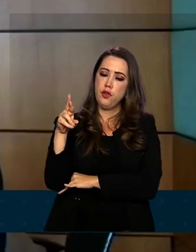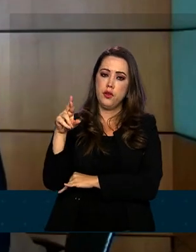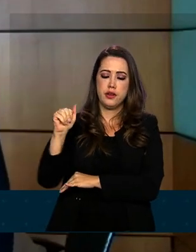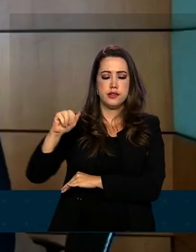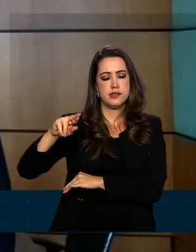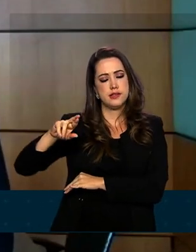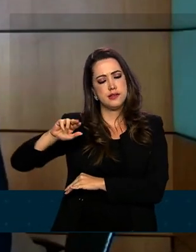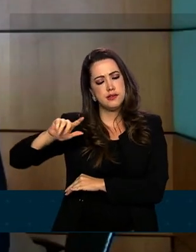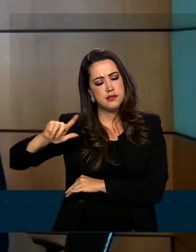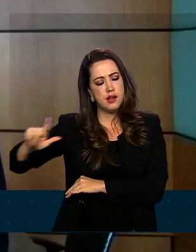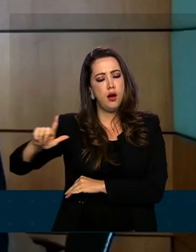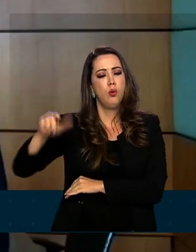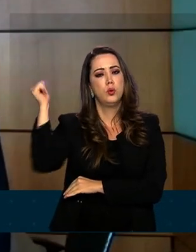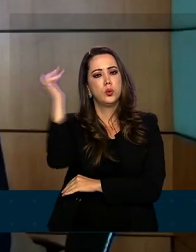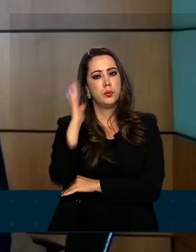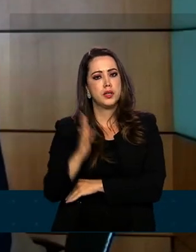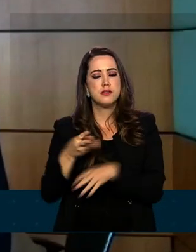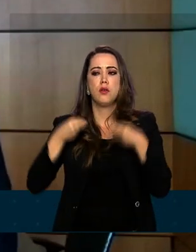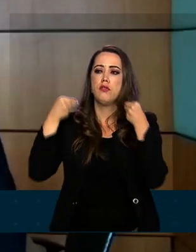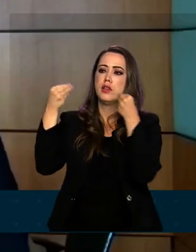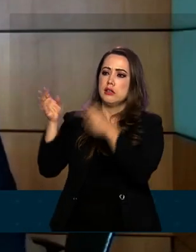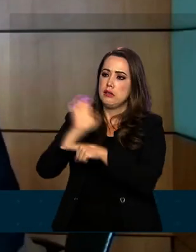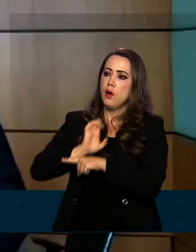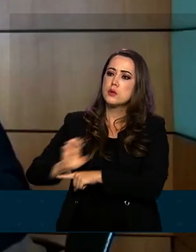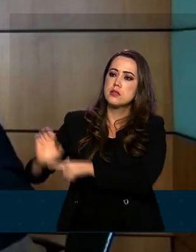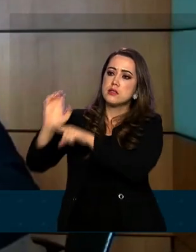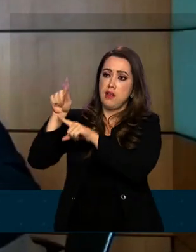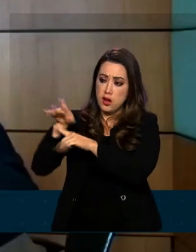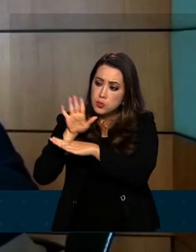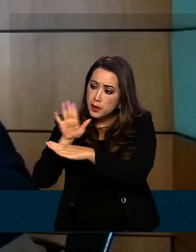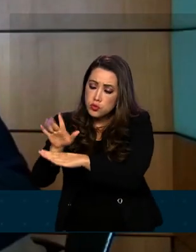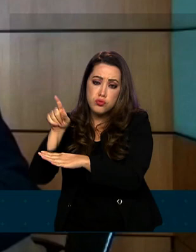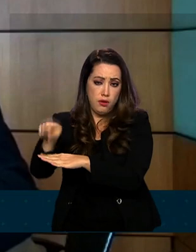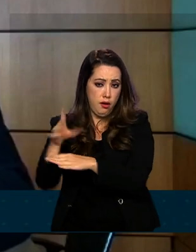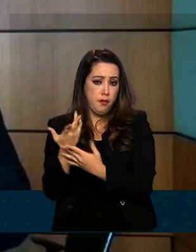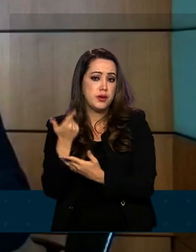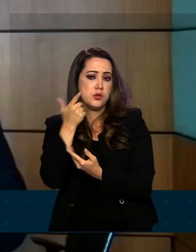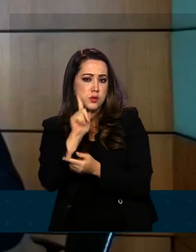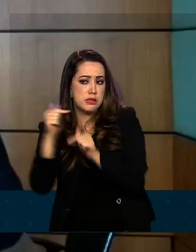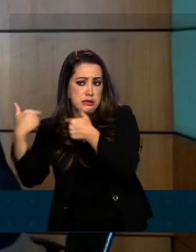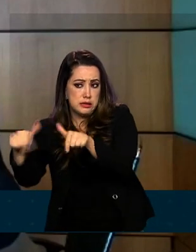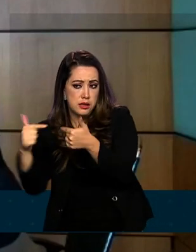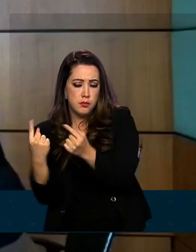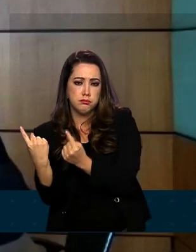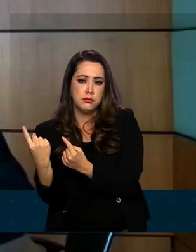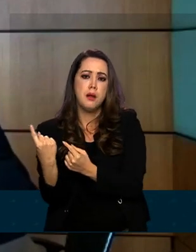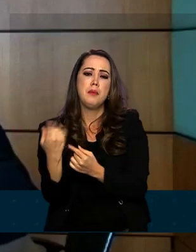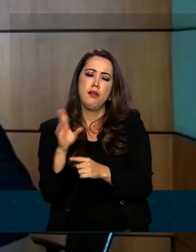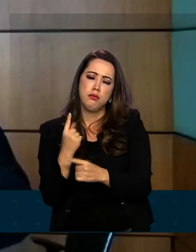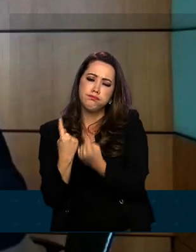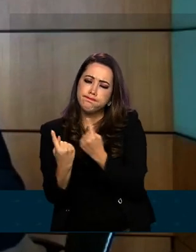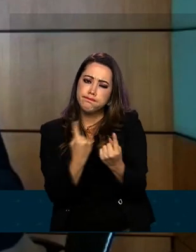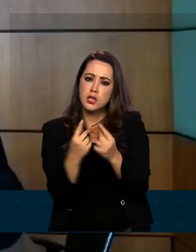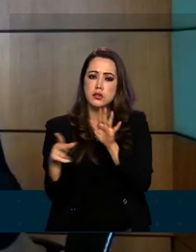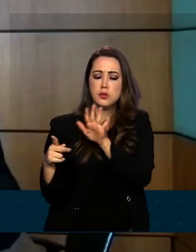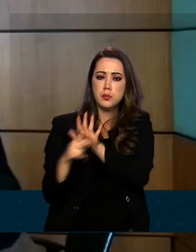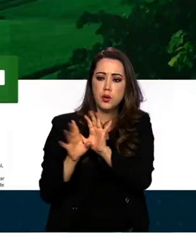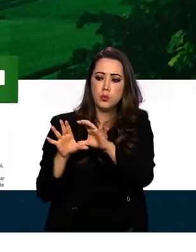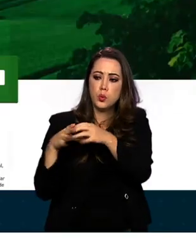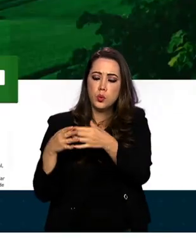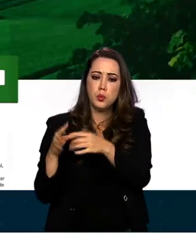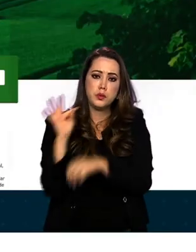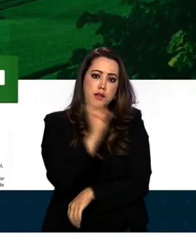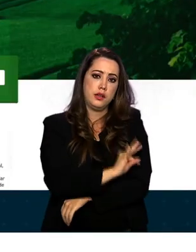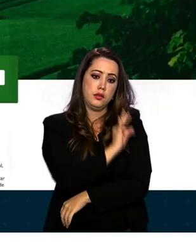e vai enviar para os estados fazer, então, esse trabalho lá de verificação com suas equipes